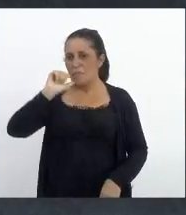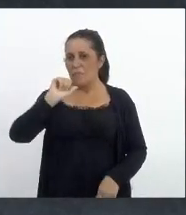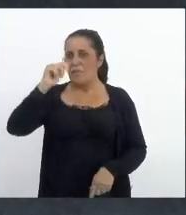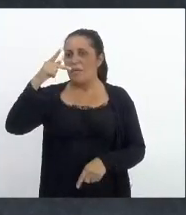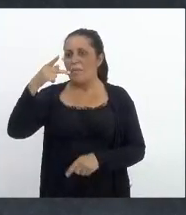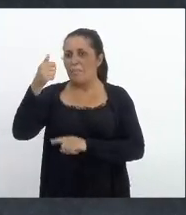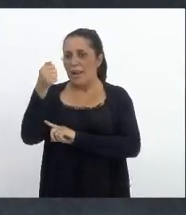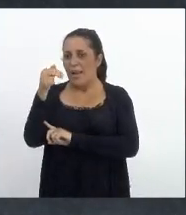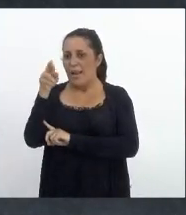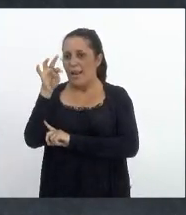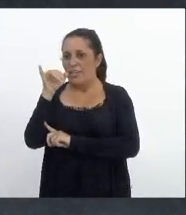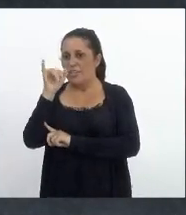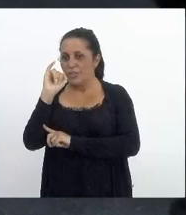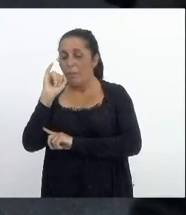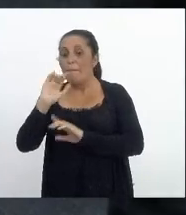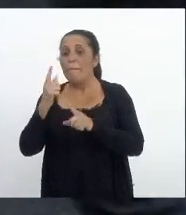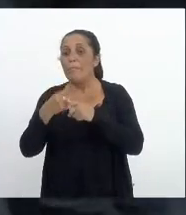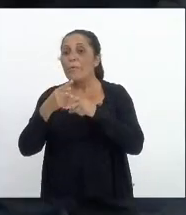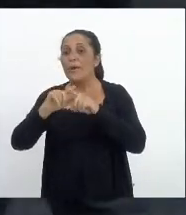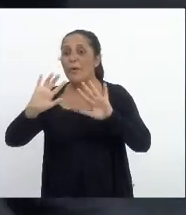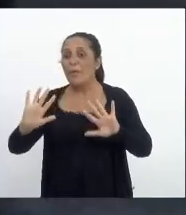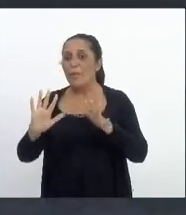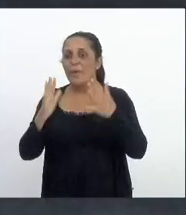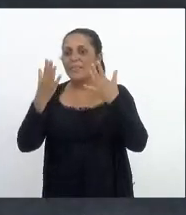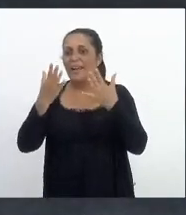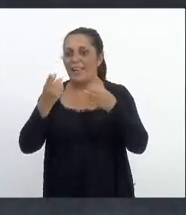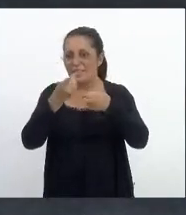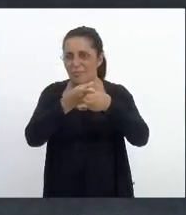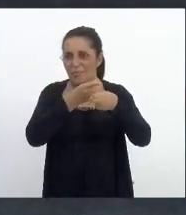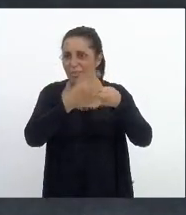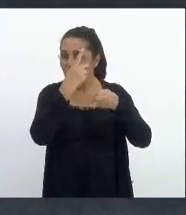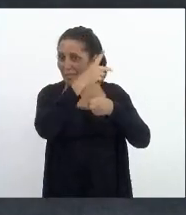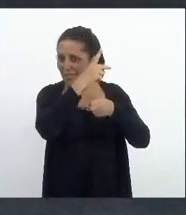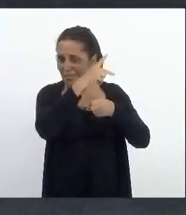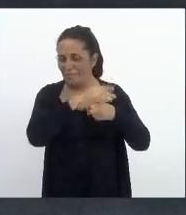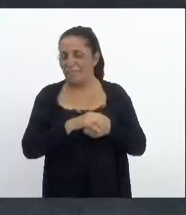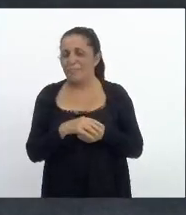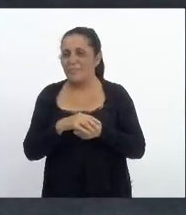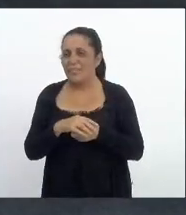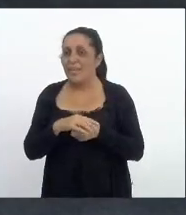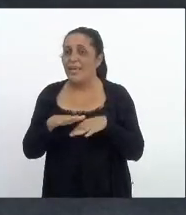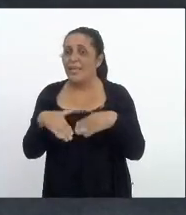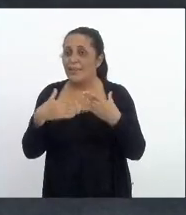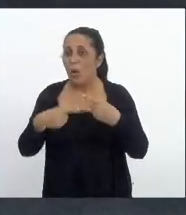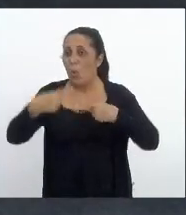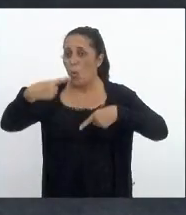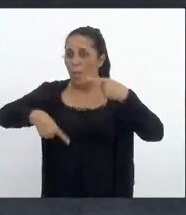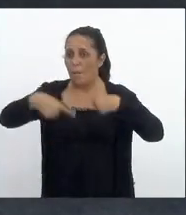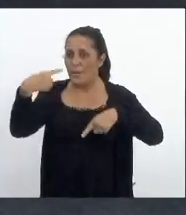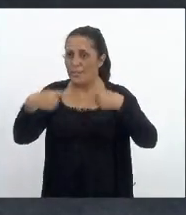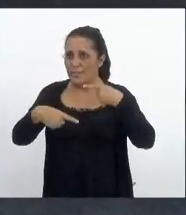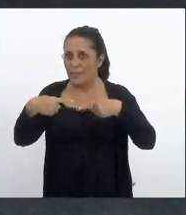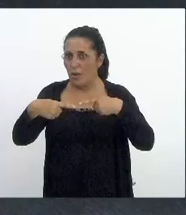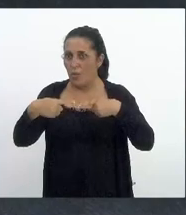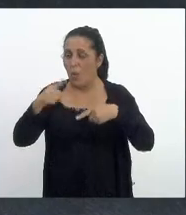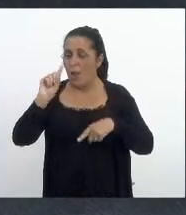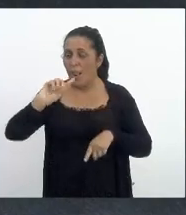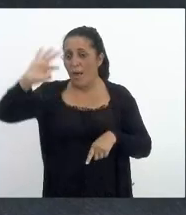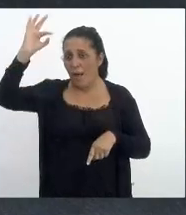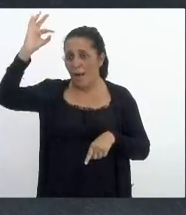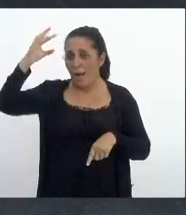e nessa competição atacadista o Espírito Santo tem